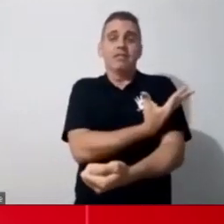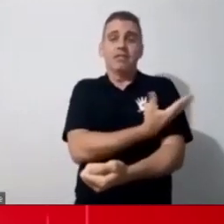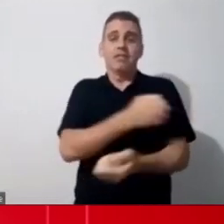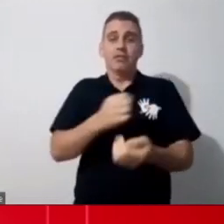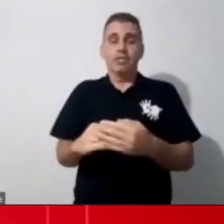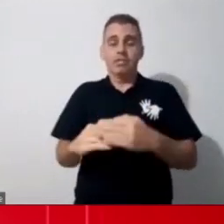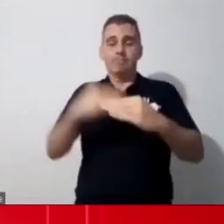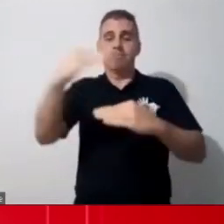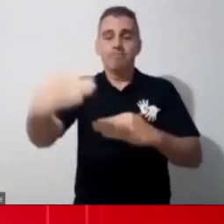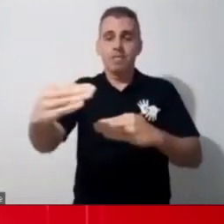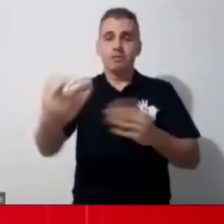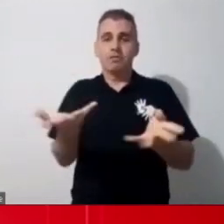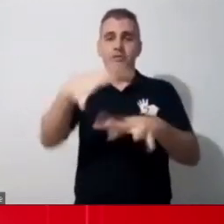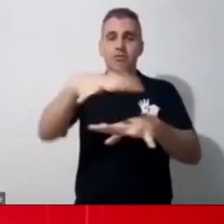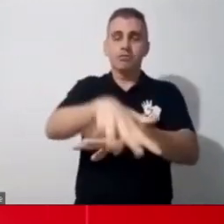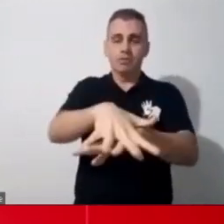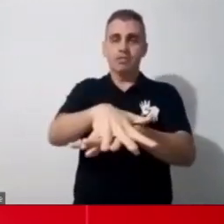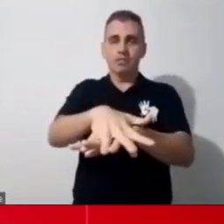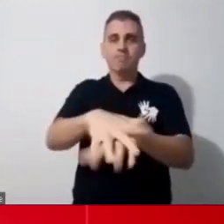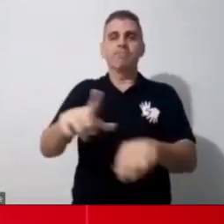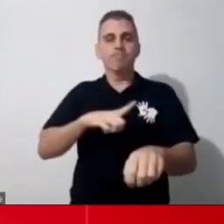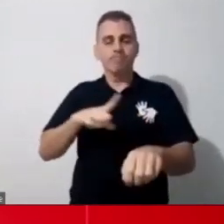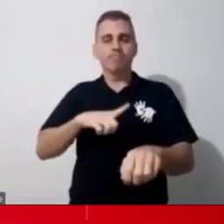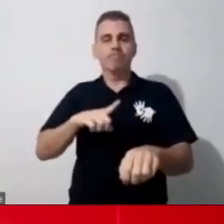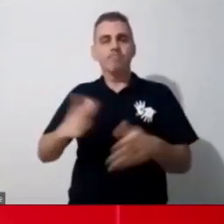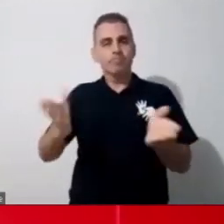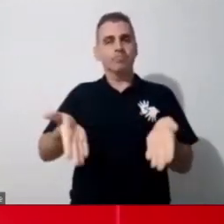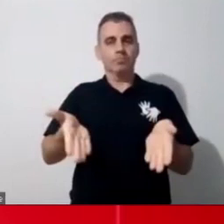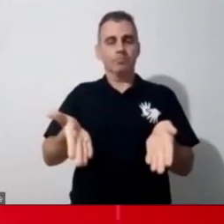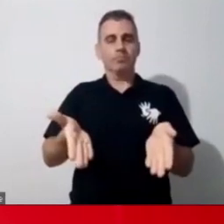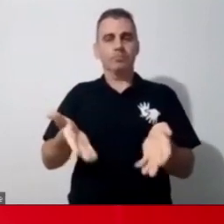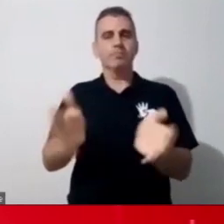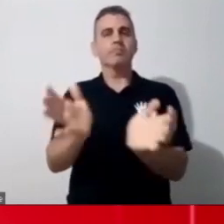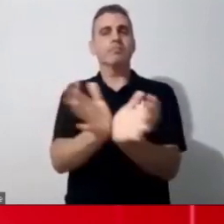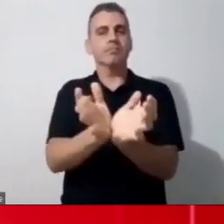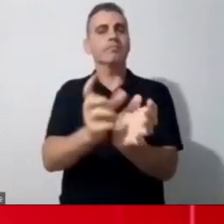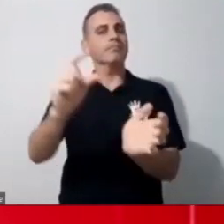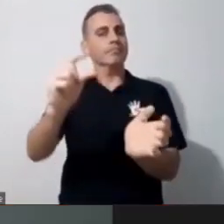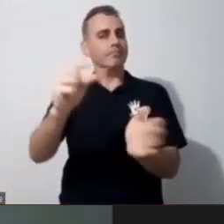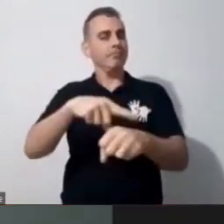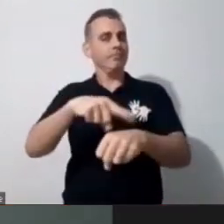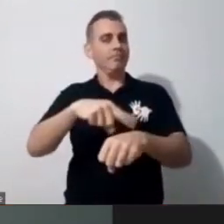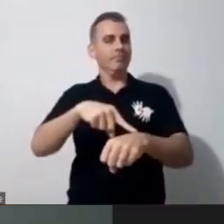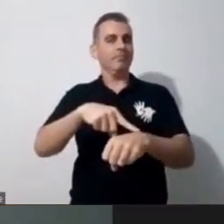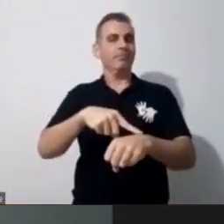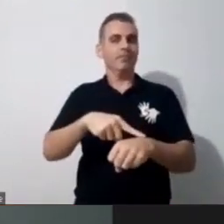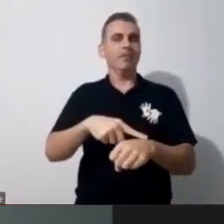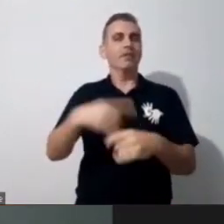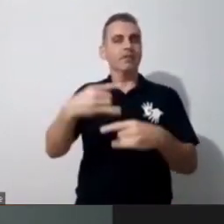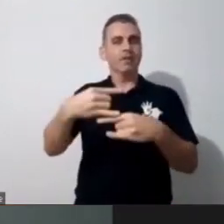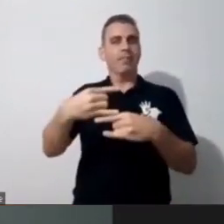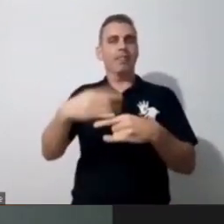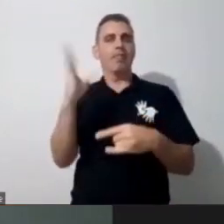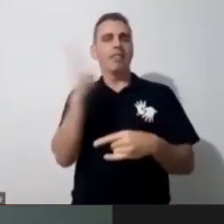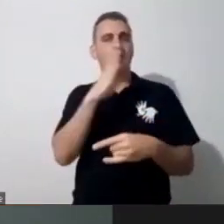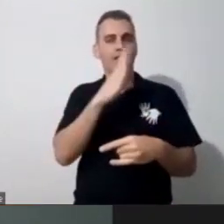deu, não sei se as gurias querem colocar alguma coisa, tem que ser bem curtinho o tempo, tá, gurias? Tem, tudo bem rápido, né, não vou poder fazer